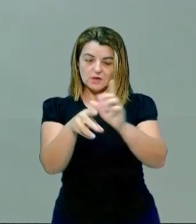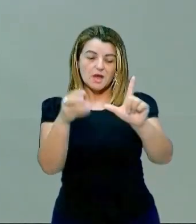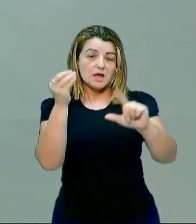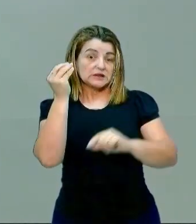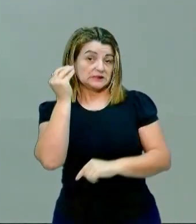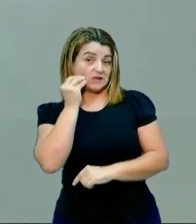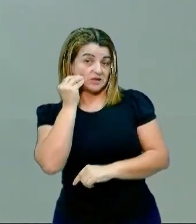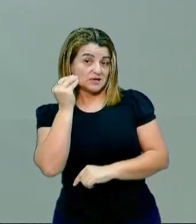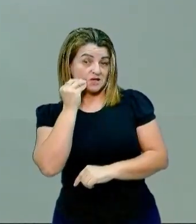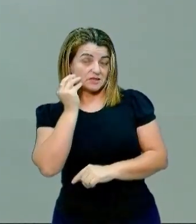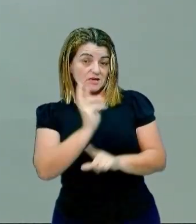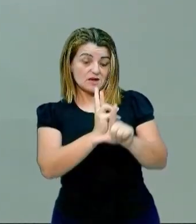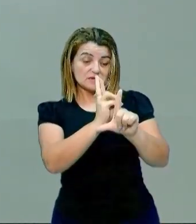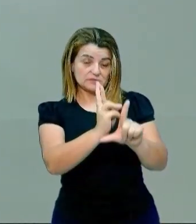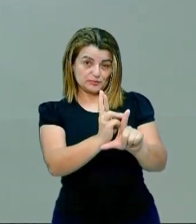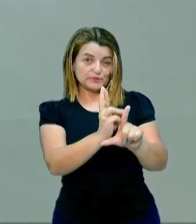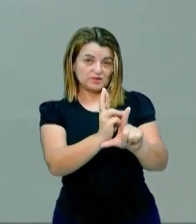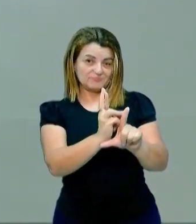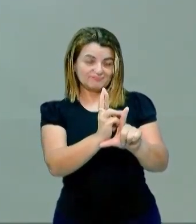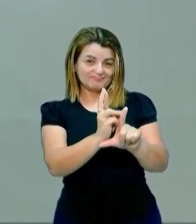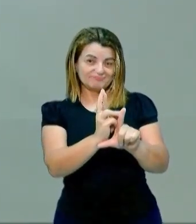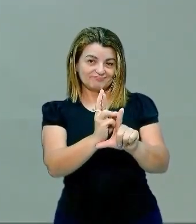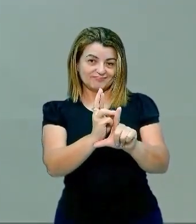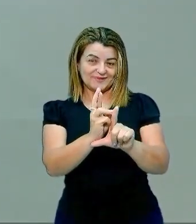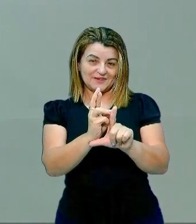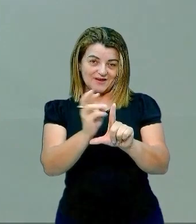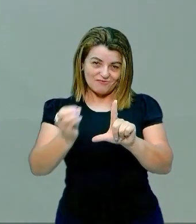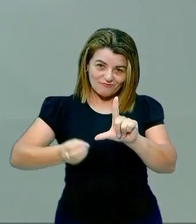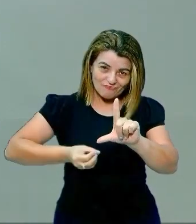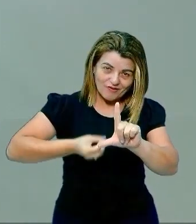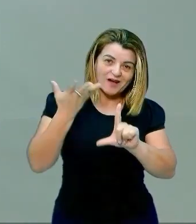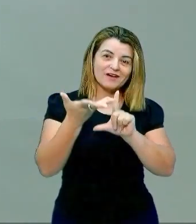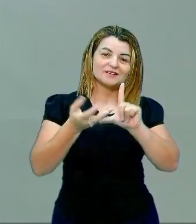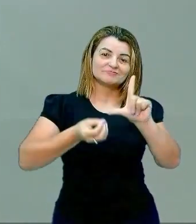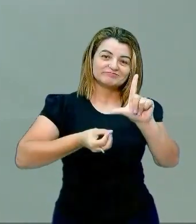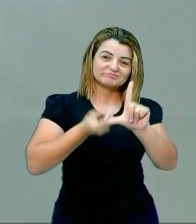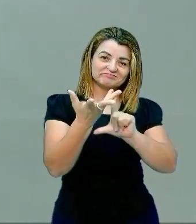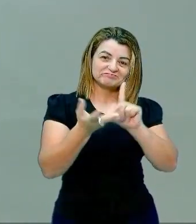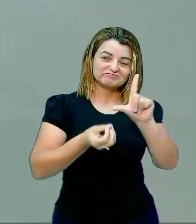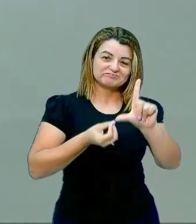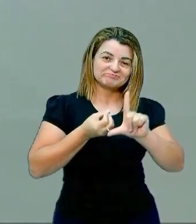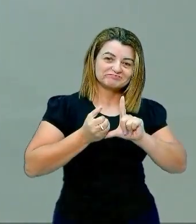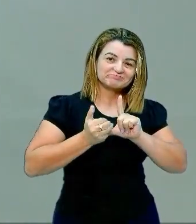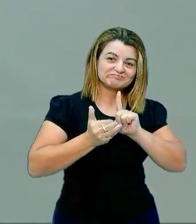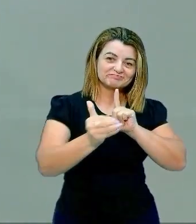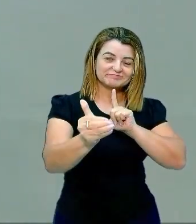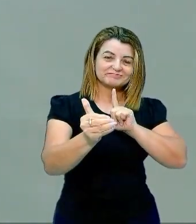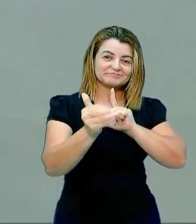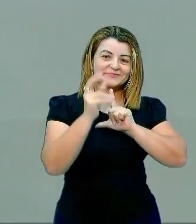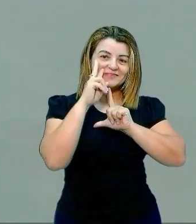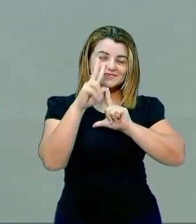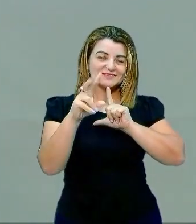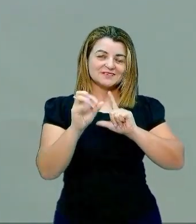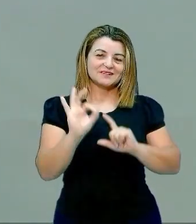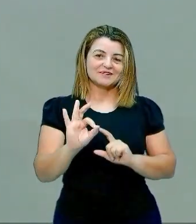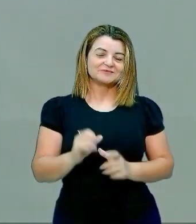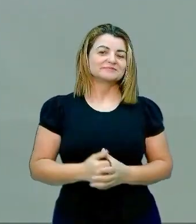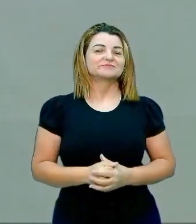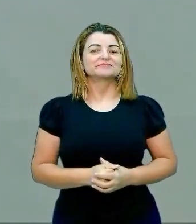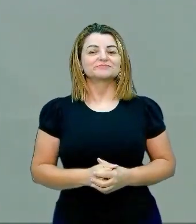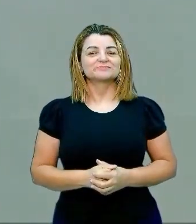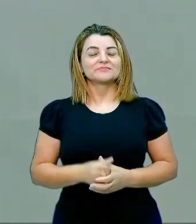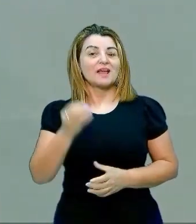tentem responder e aí botem para rolar de novo, que aí vocês vão ver se vocês acertaram ou não. Tá?